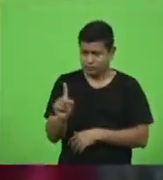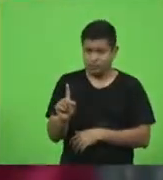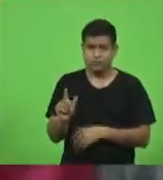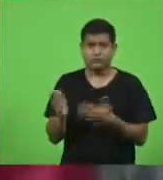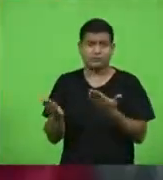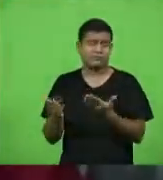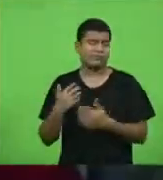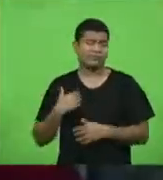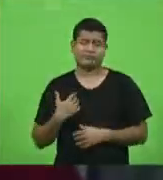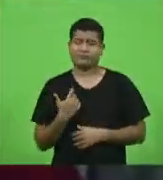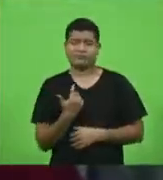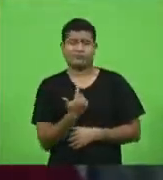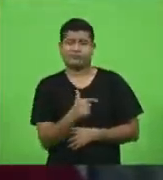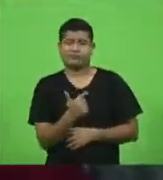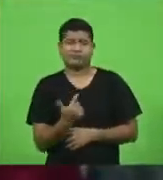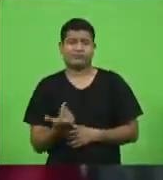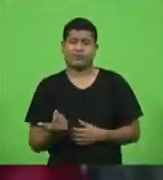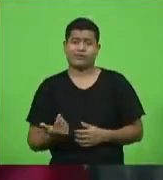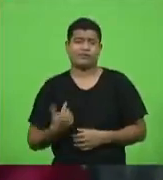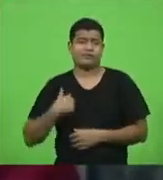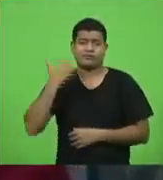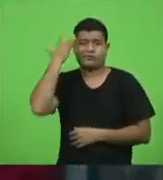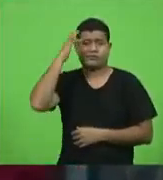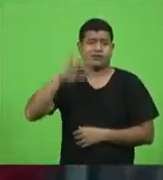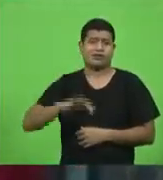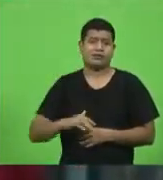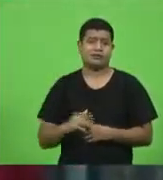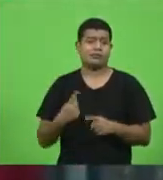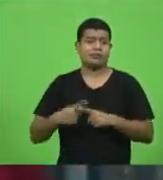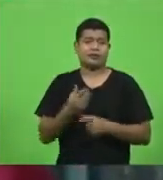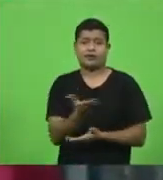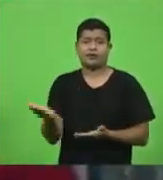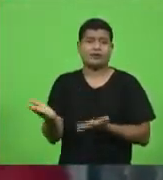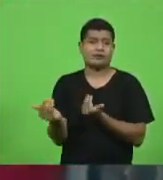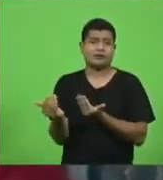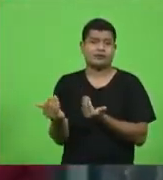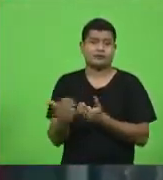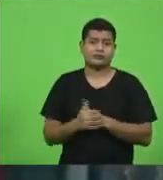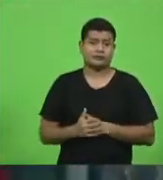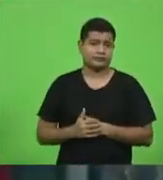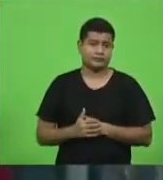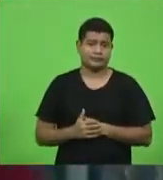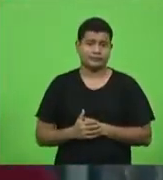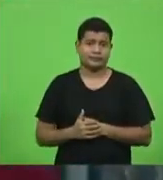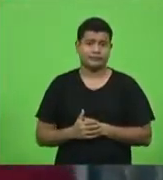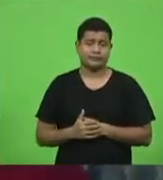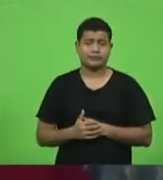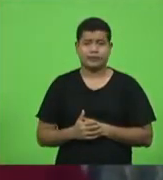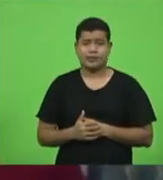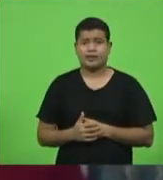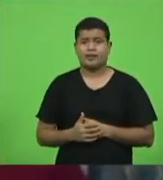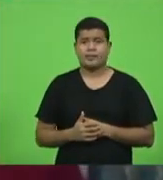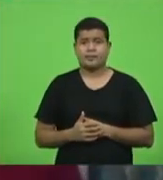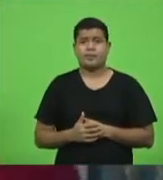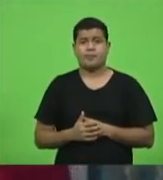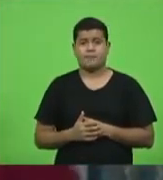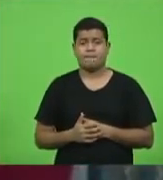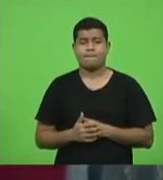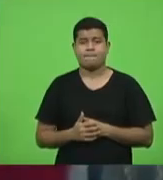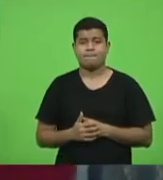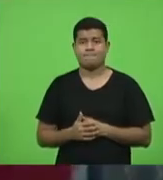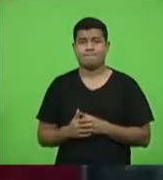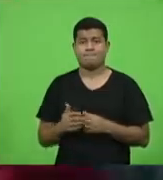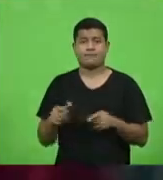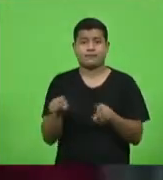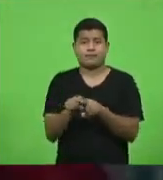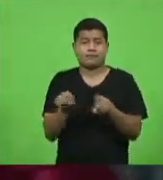É, dona Ada. E nem tão cedo, porque são jovens, né? Tá? O pessoal, que eu não tenho outra palavra para dizer, a não